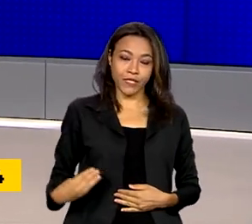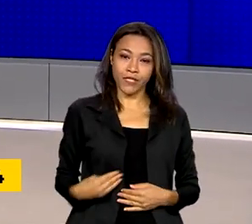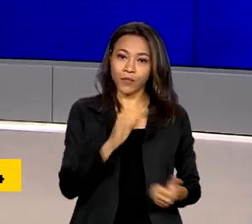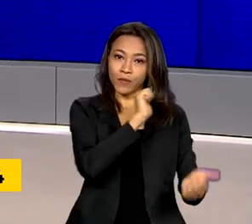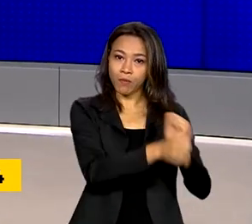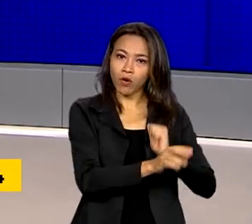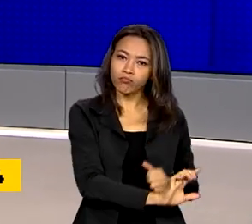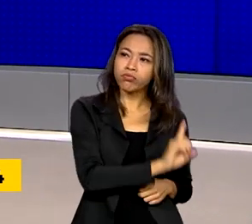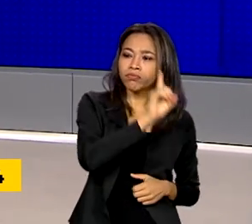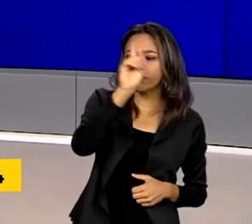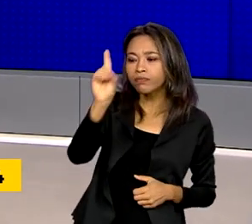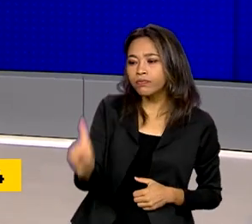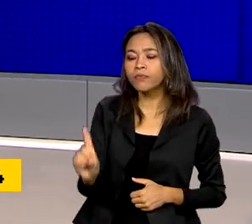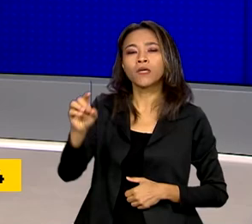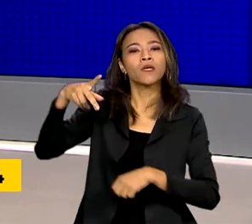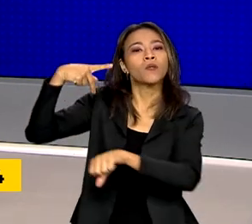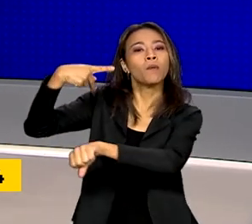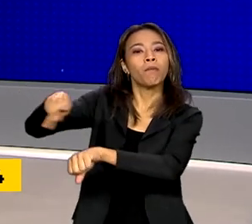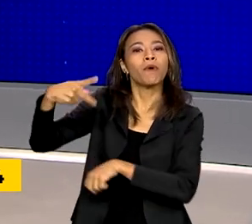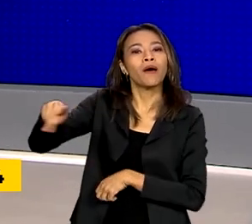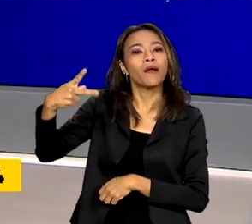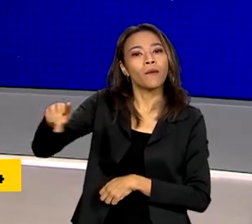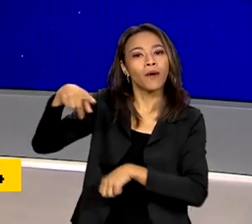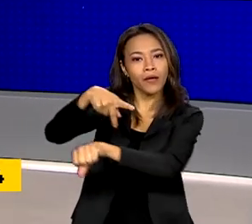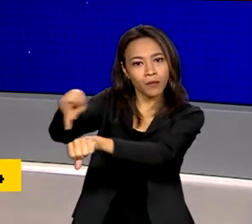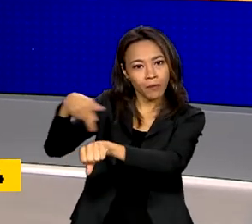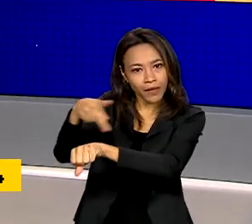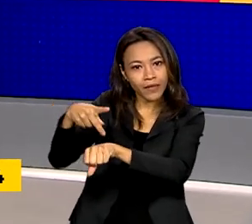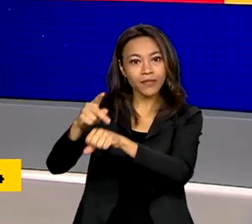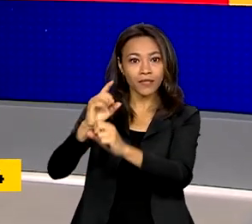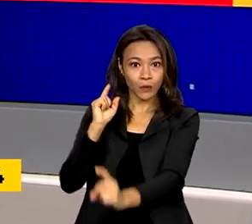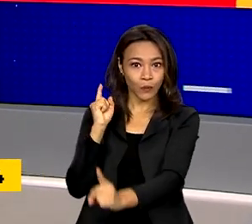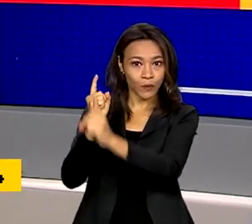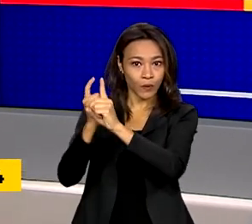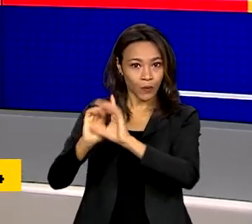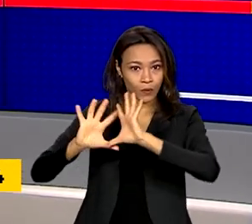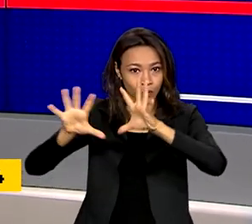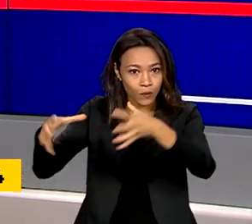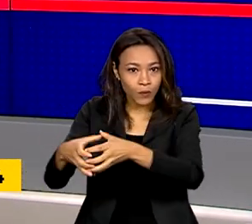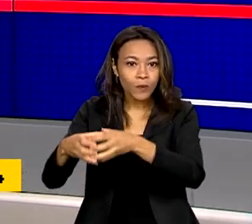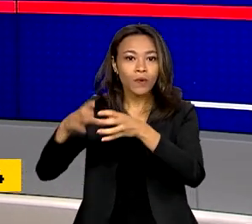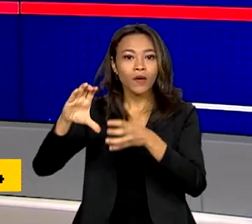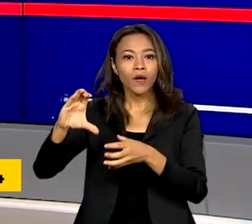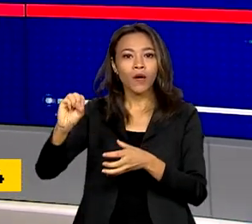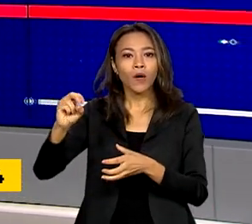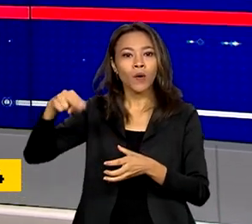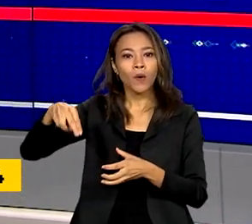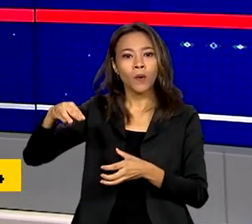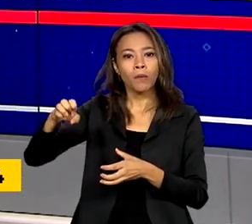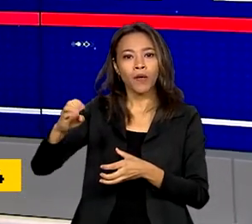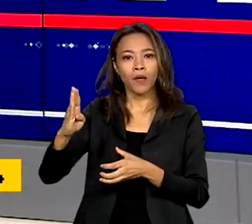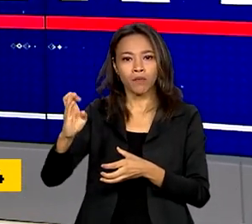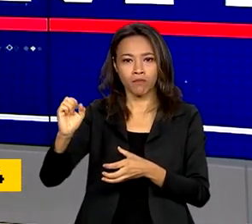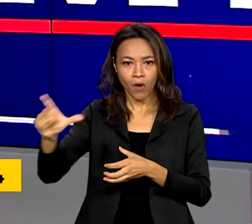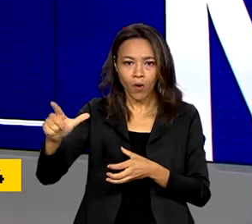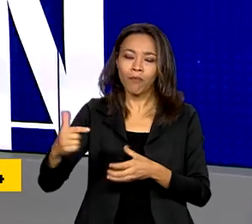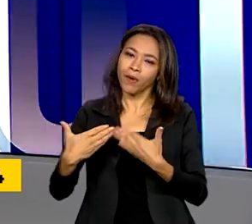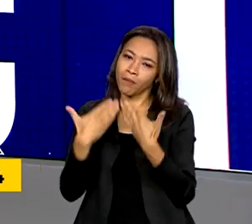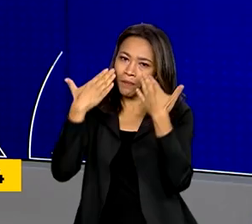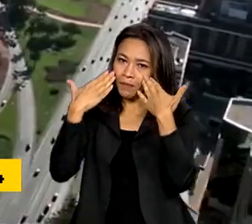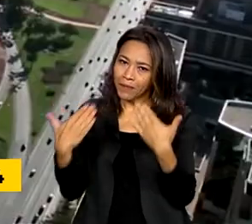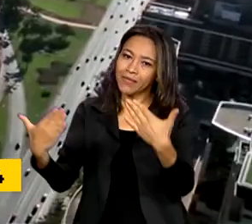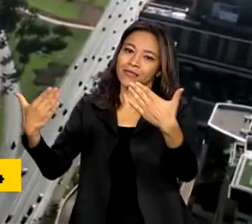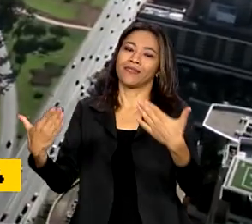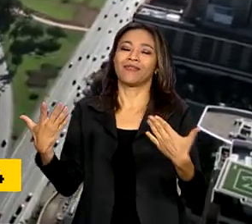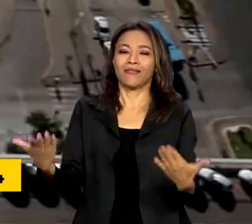Assunção, no Paraguai, na sede da Confederação Sul-Americana de Futebol, a Comebol, para apresentar as credenciais brasileiras.